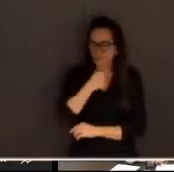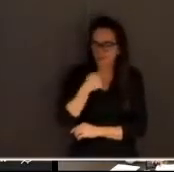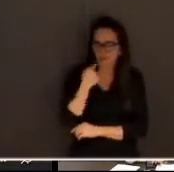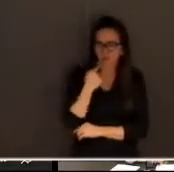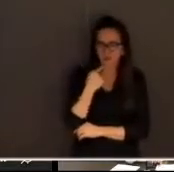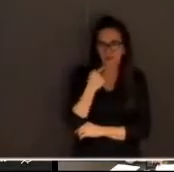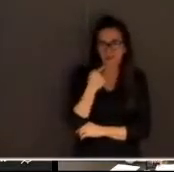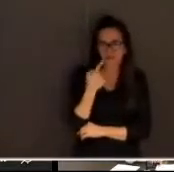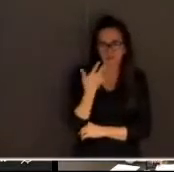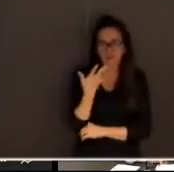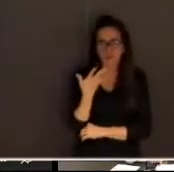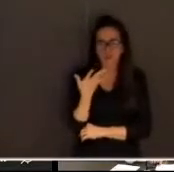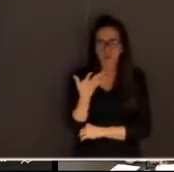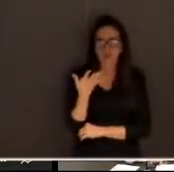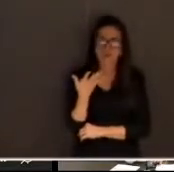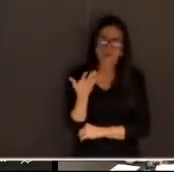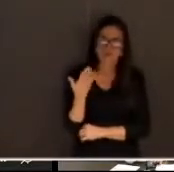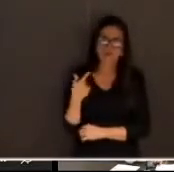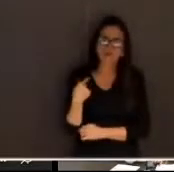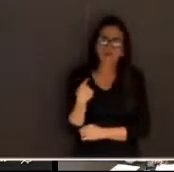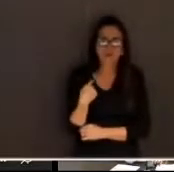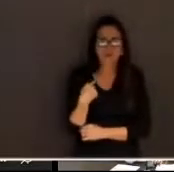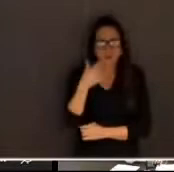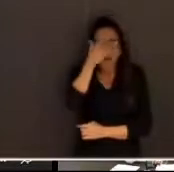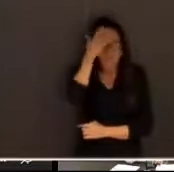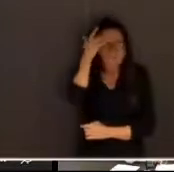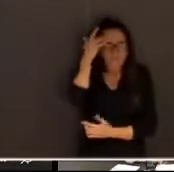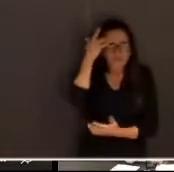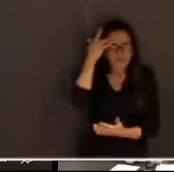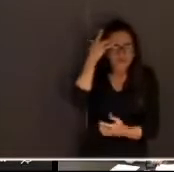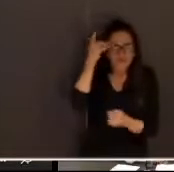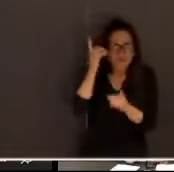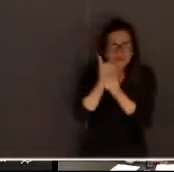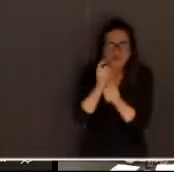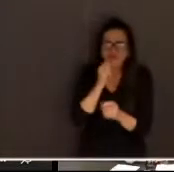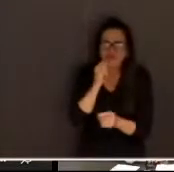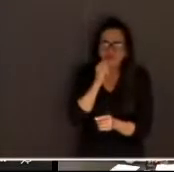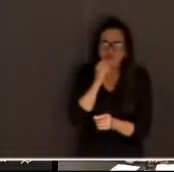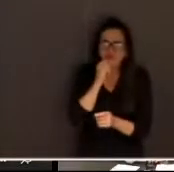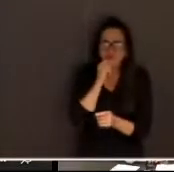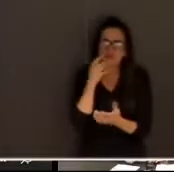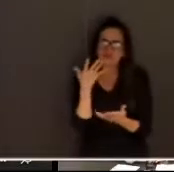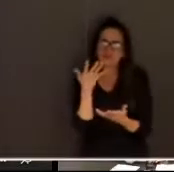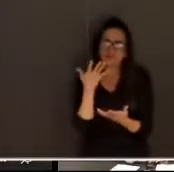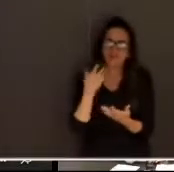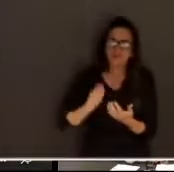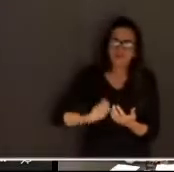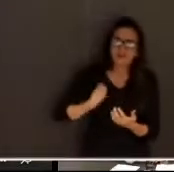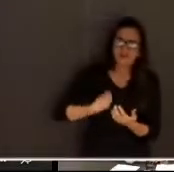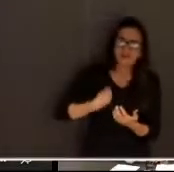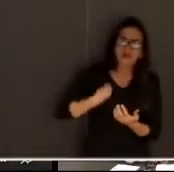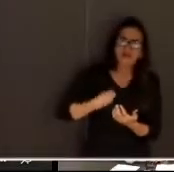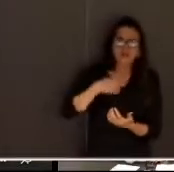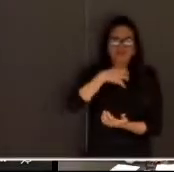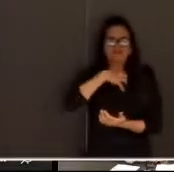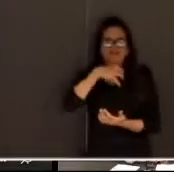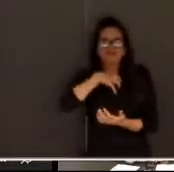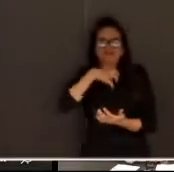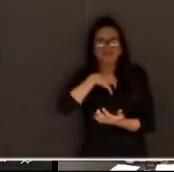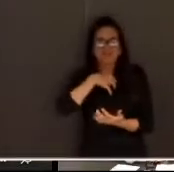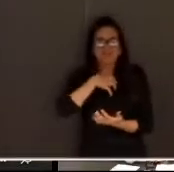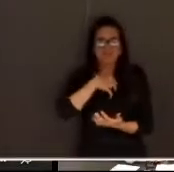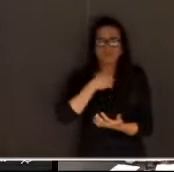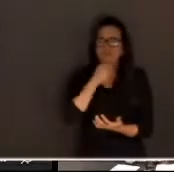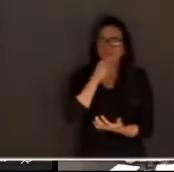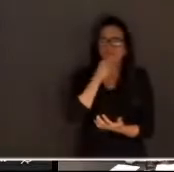Luther King júnior é que quem ainda não encontrou uma boa razão para viver ainda não encontrou uma boa razão para morrer